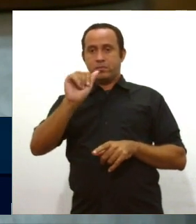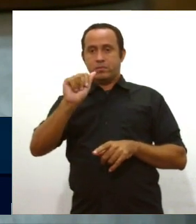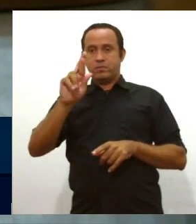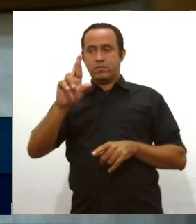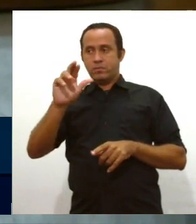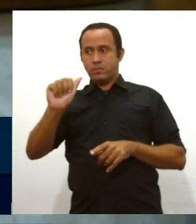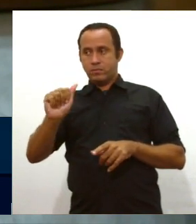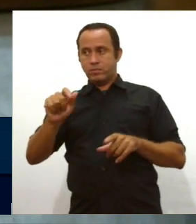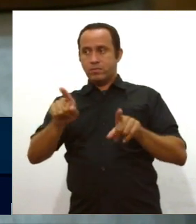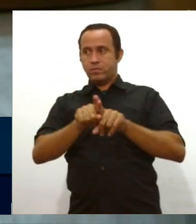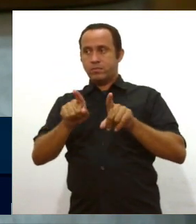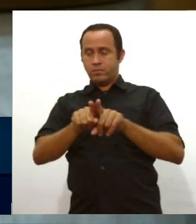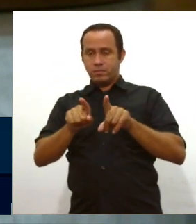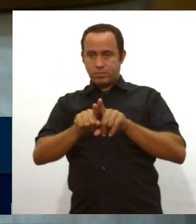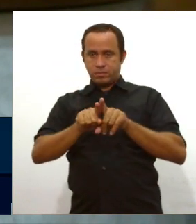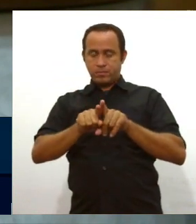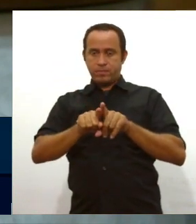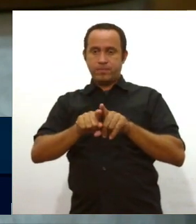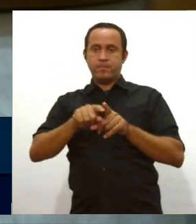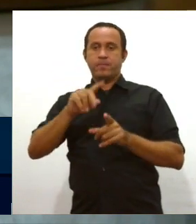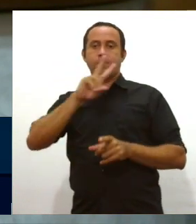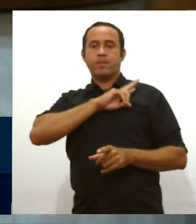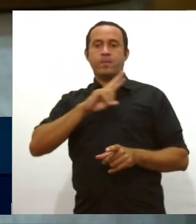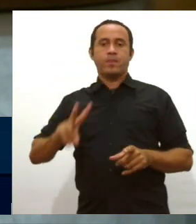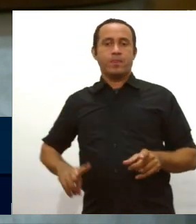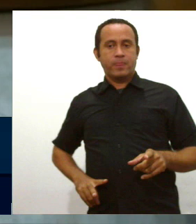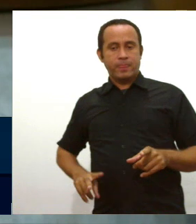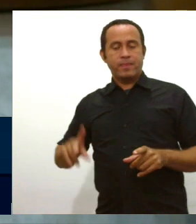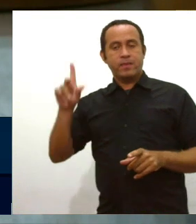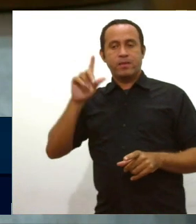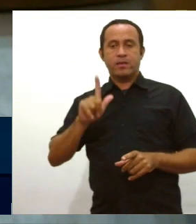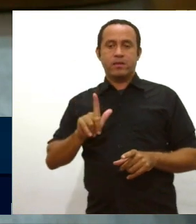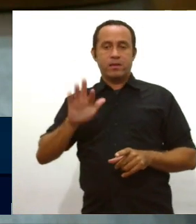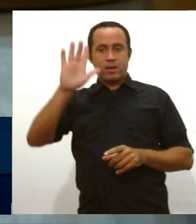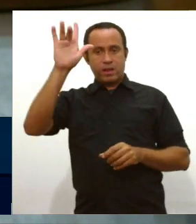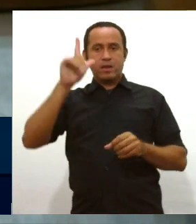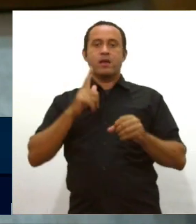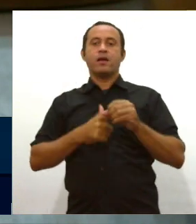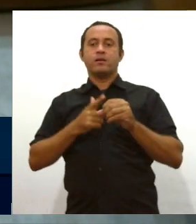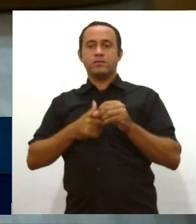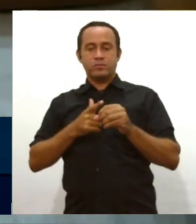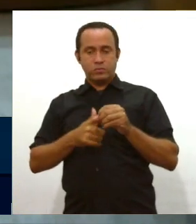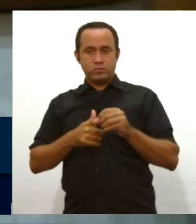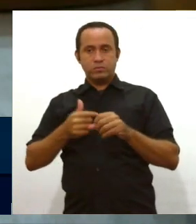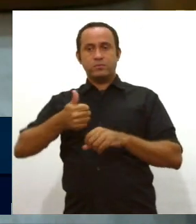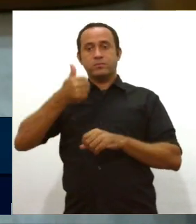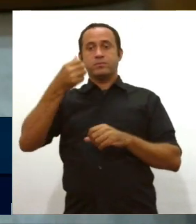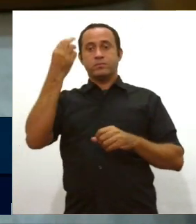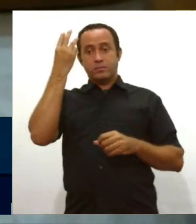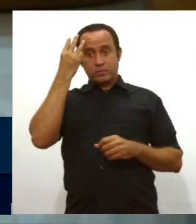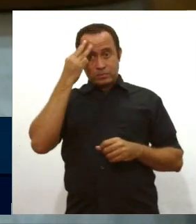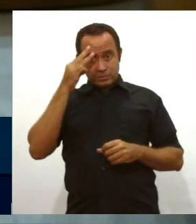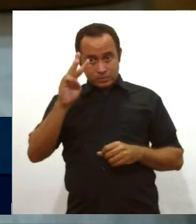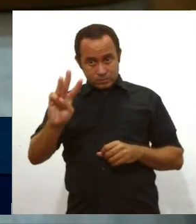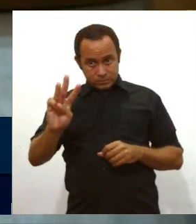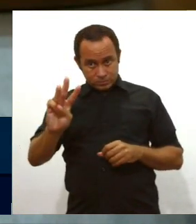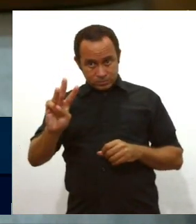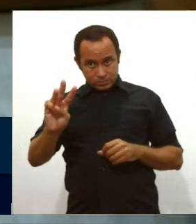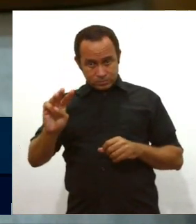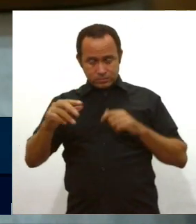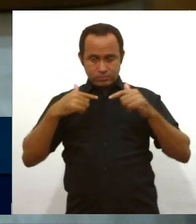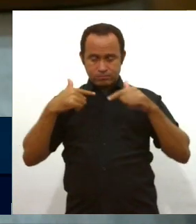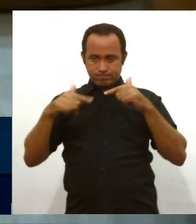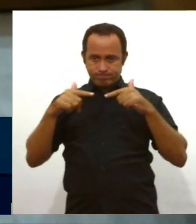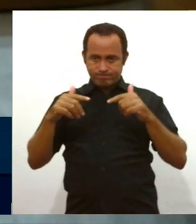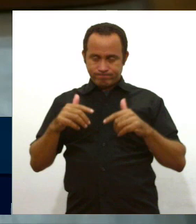20 candidatos a vereadores lá no município de Lagarto, ficamos felizes, né, que nesses primeiros três dias que foram iniciadas as